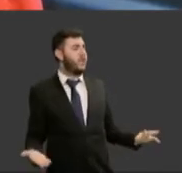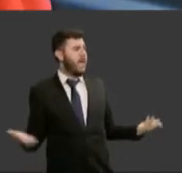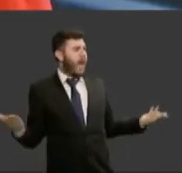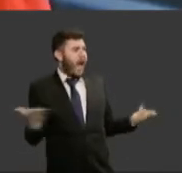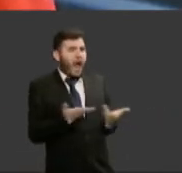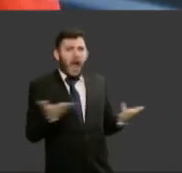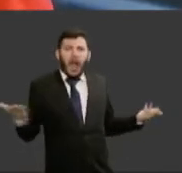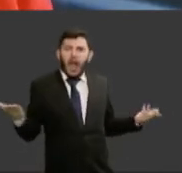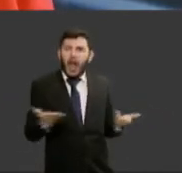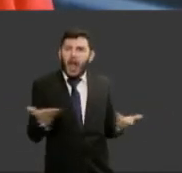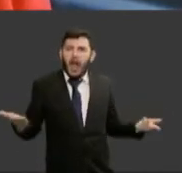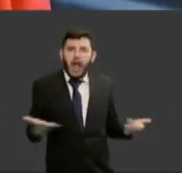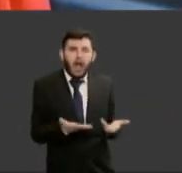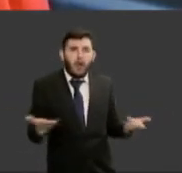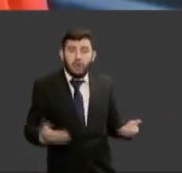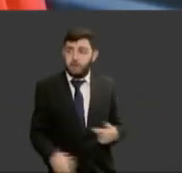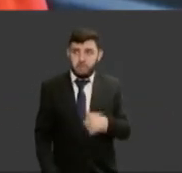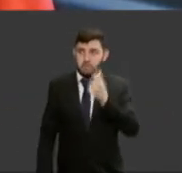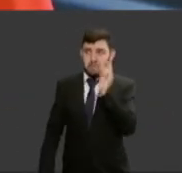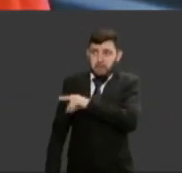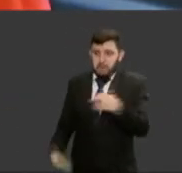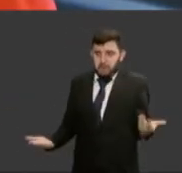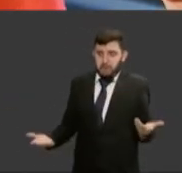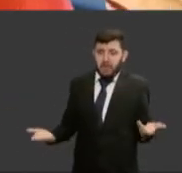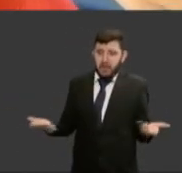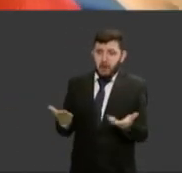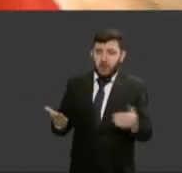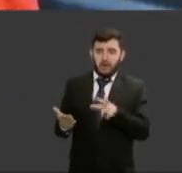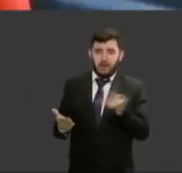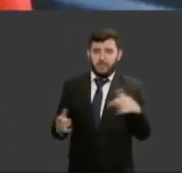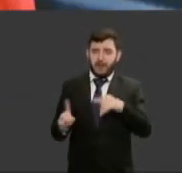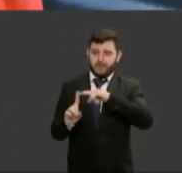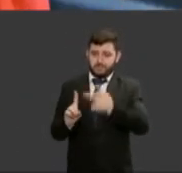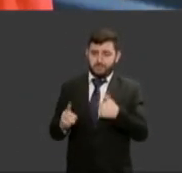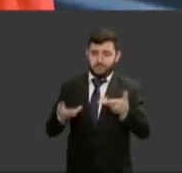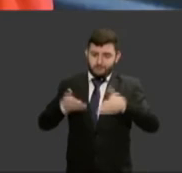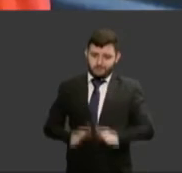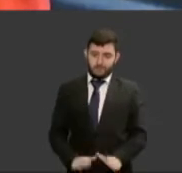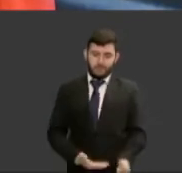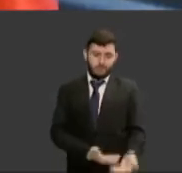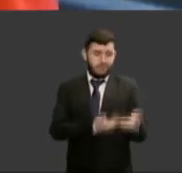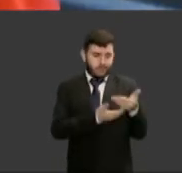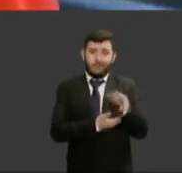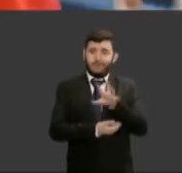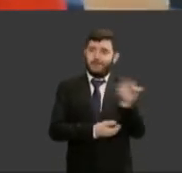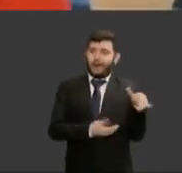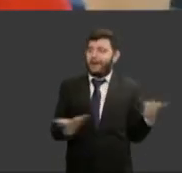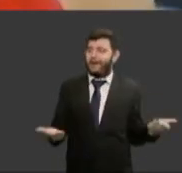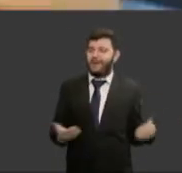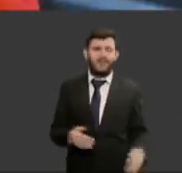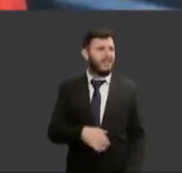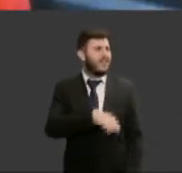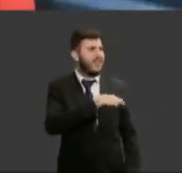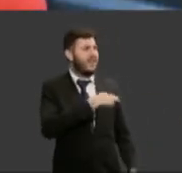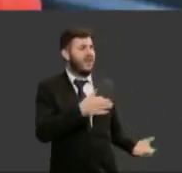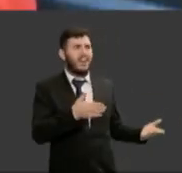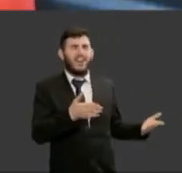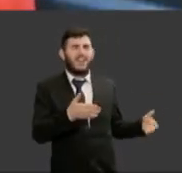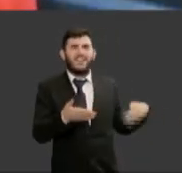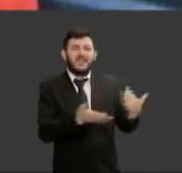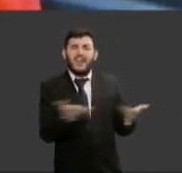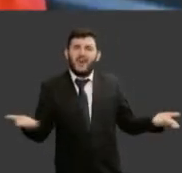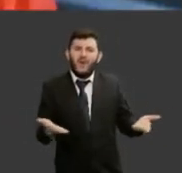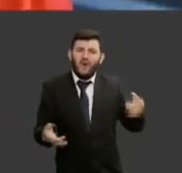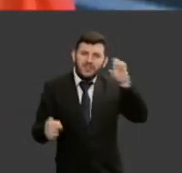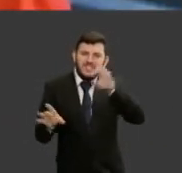bom e agora vai nascer né felizmente vai nascer mas Fernanda isso ainda acontece no nosso